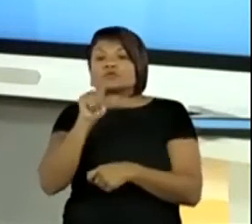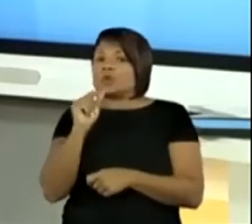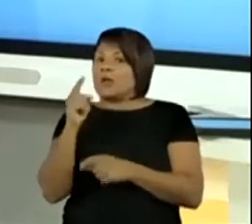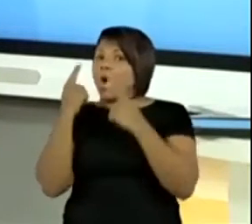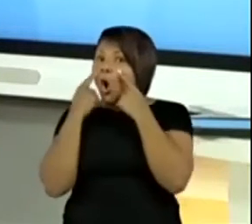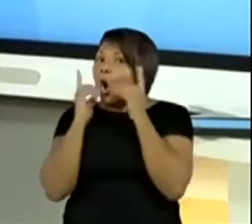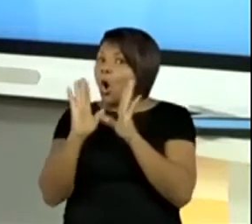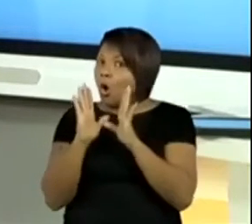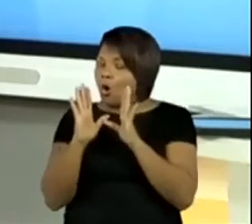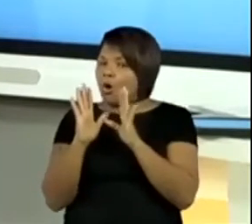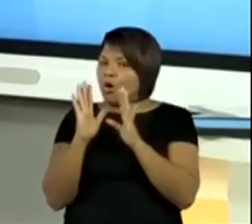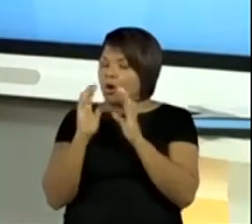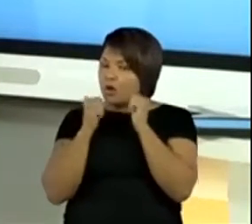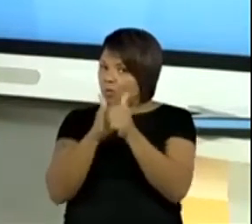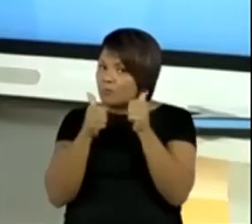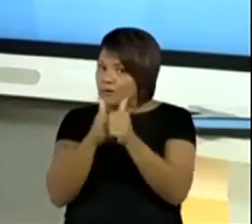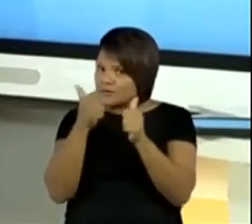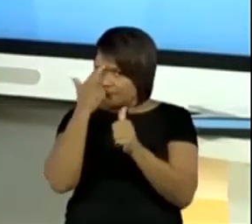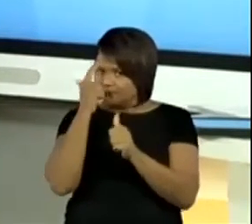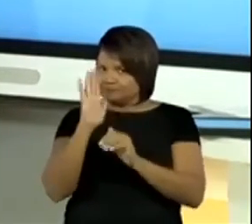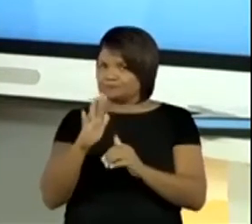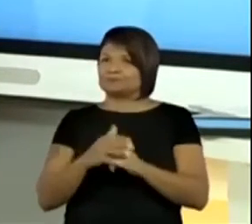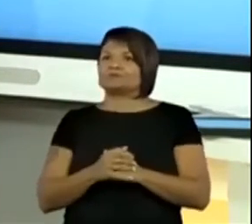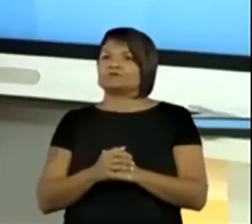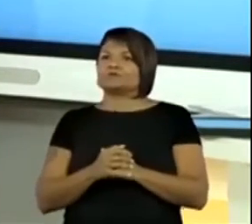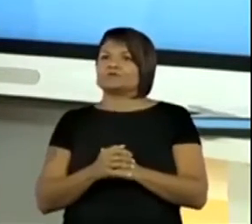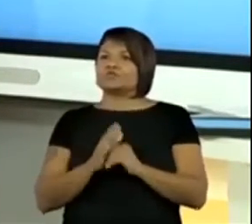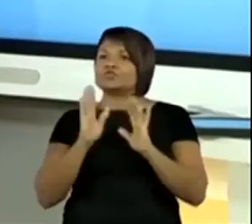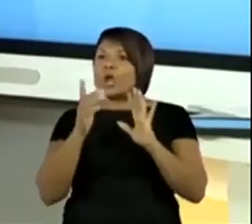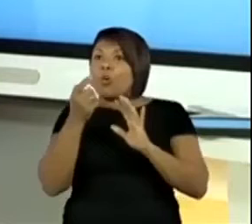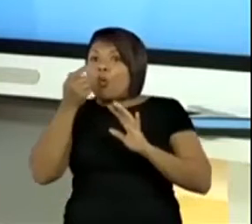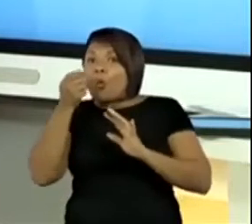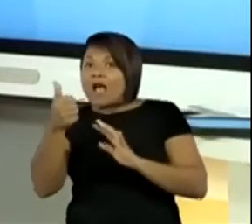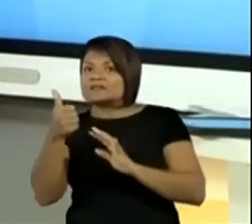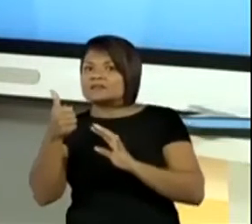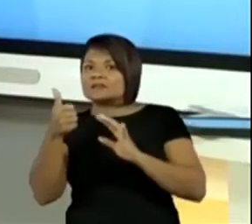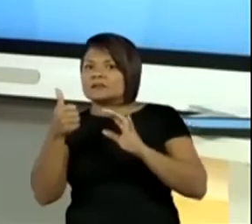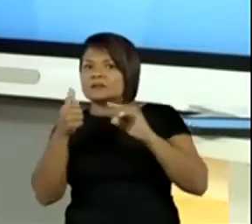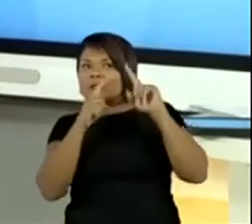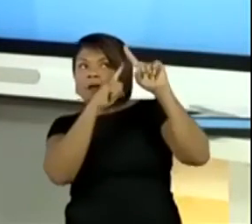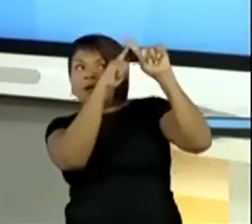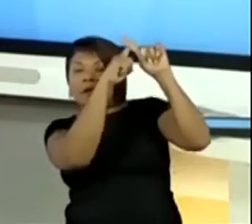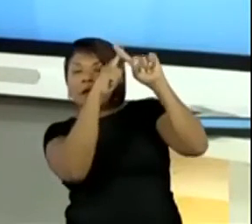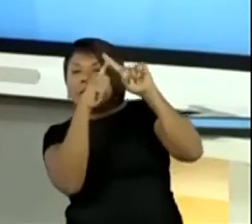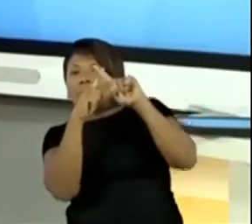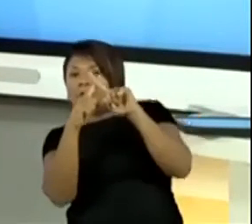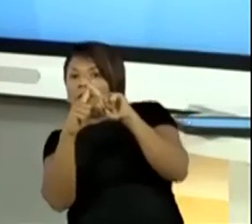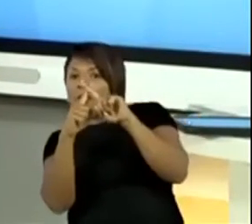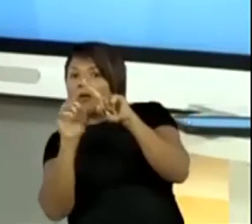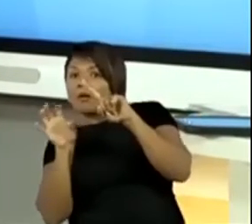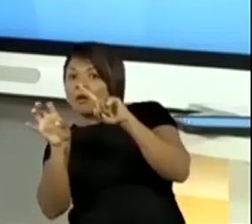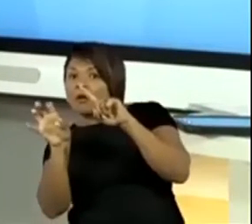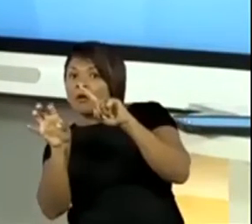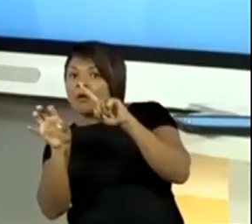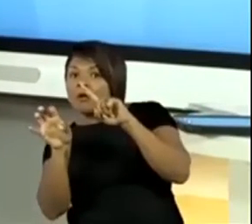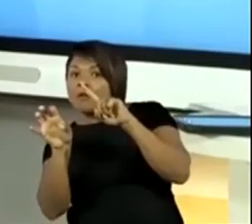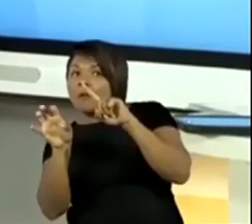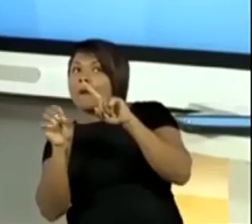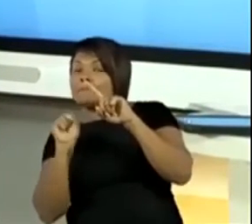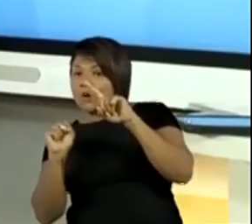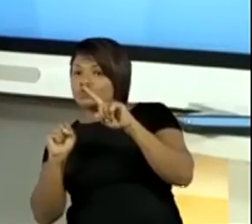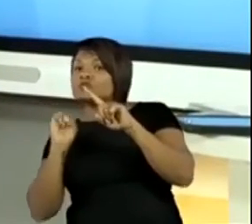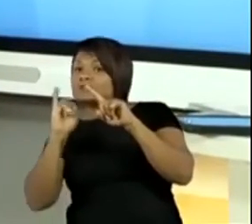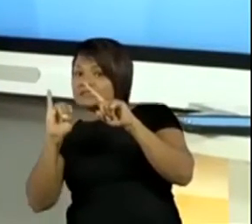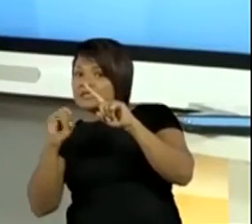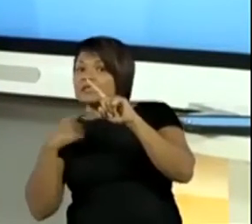Acompanha meu raciocínio. Aqui, eu posso, na diagonal, fazer o jogo. Então, se eu